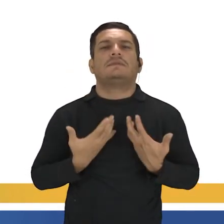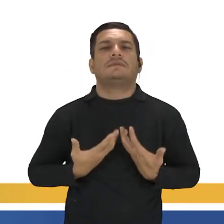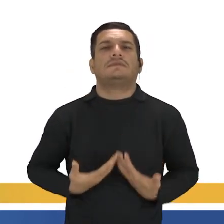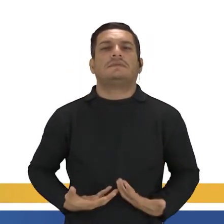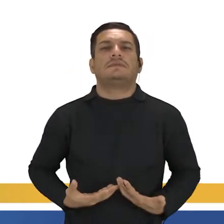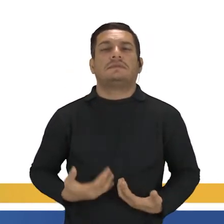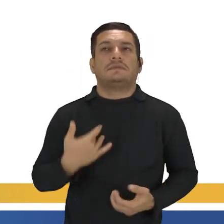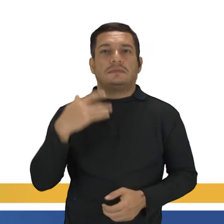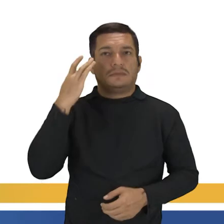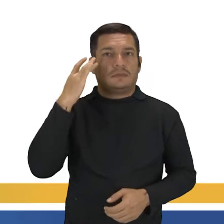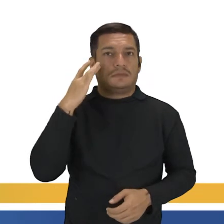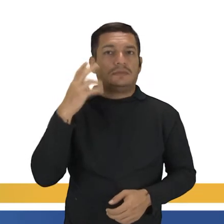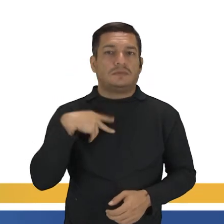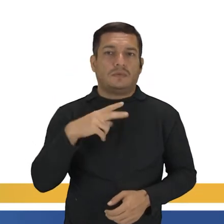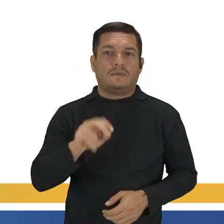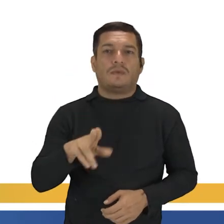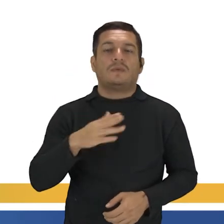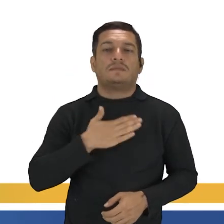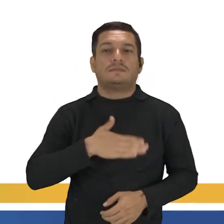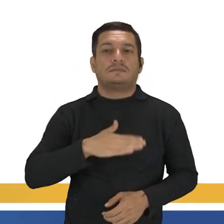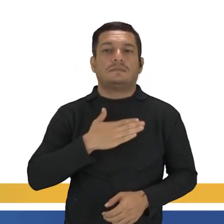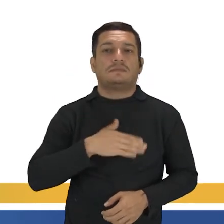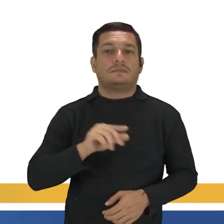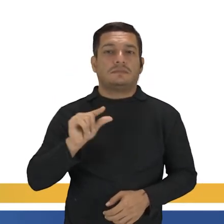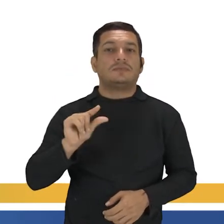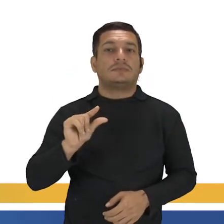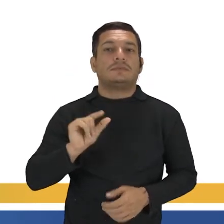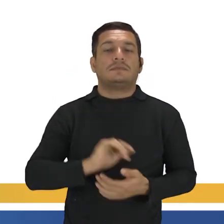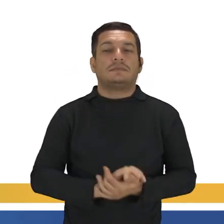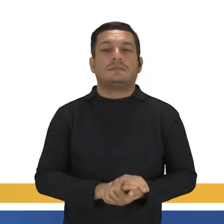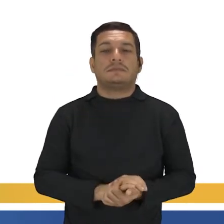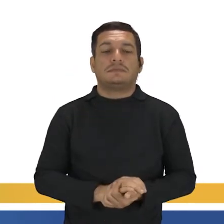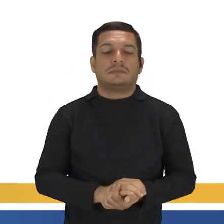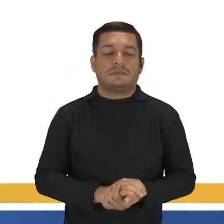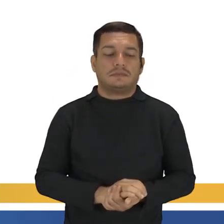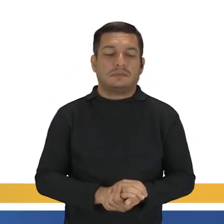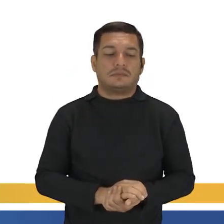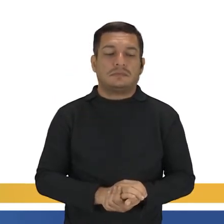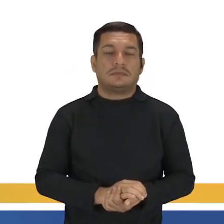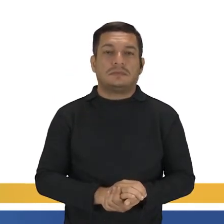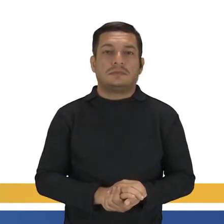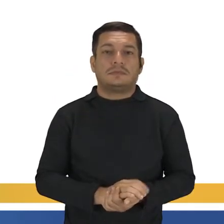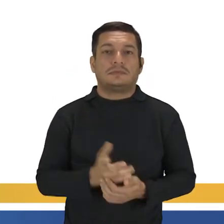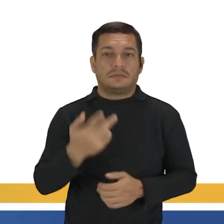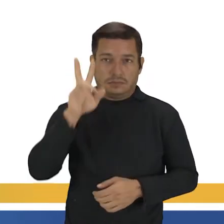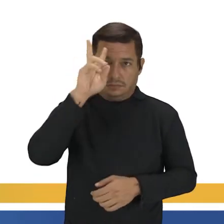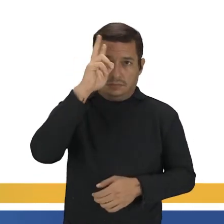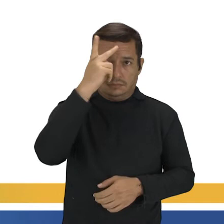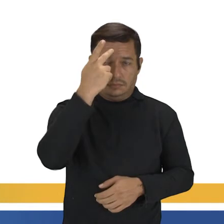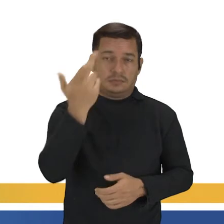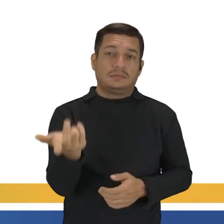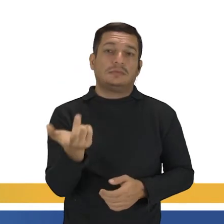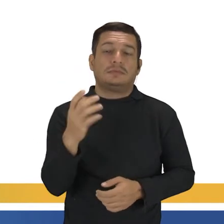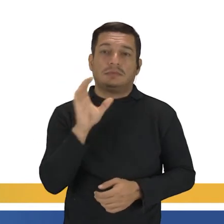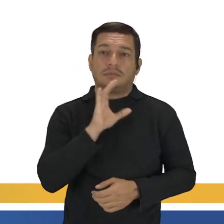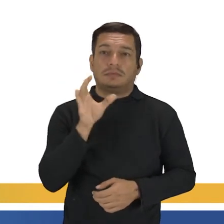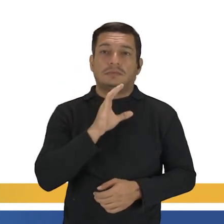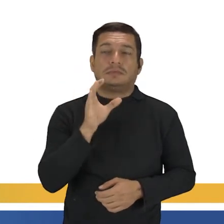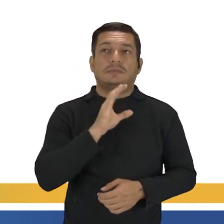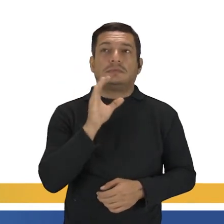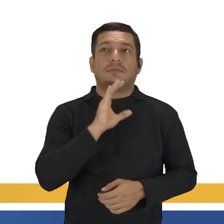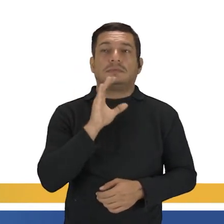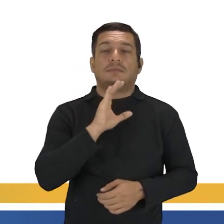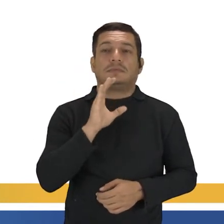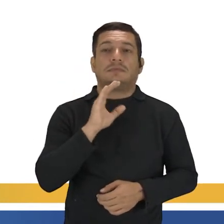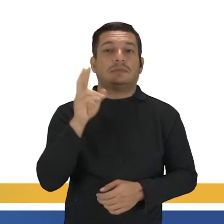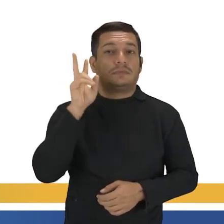Eu acho que eu vou descansar um pouquinho. Tá? Então, pra decisões tomadas repentinamente,